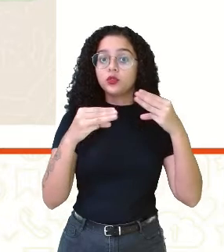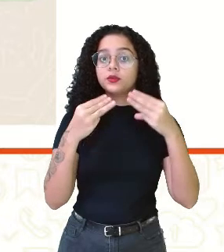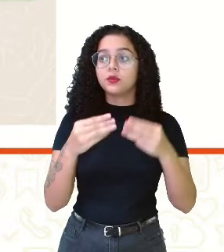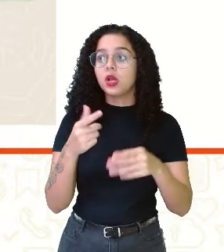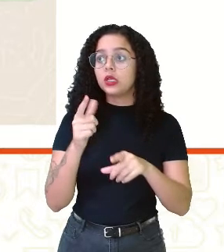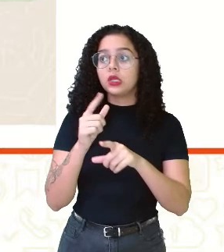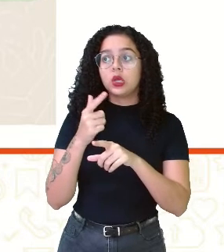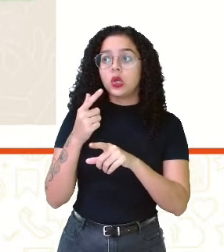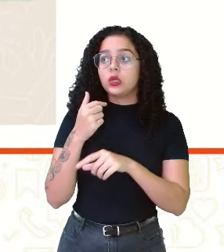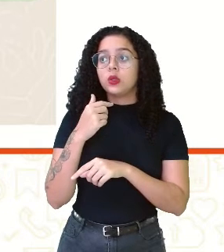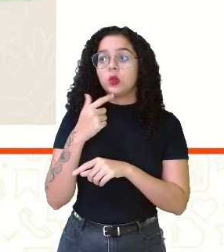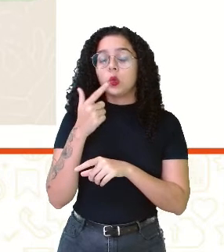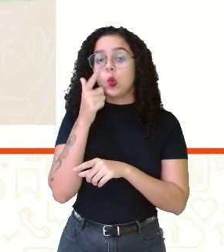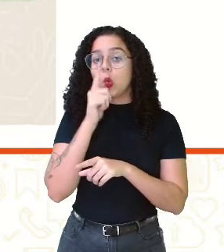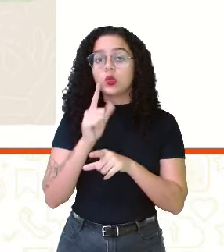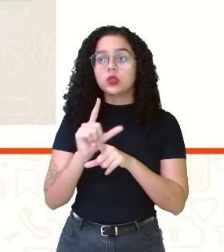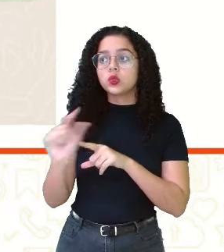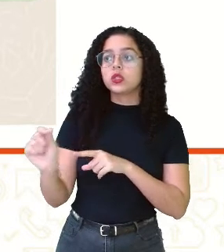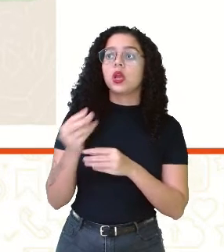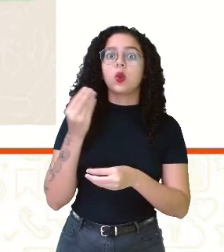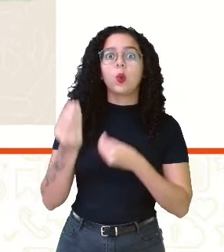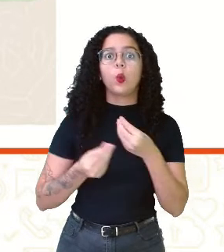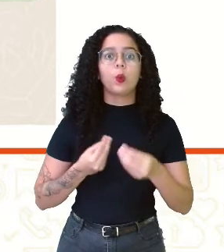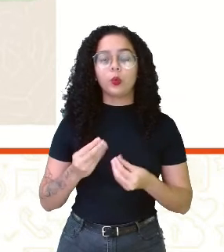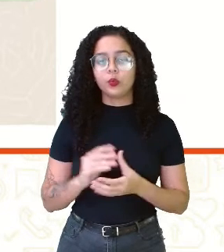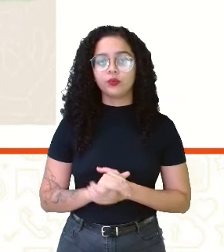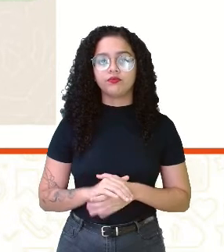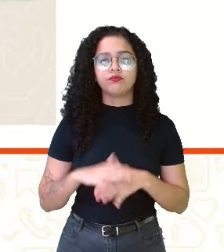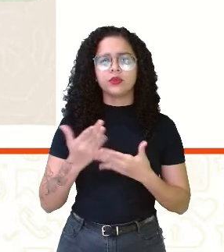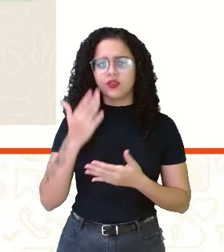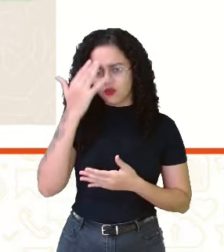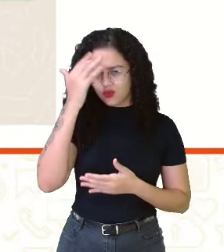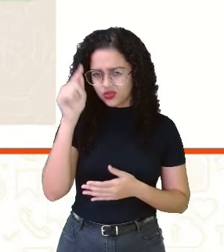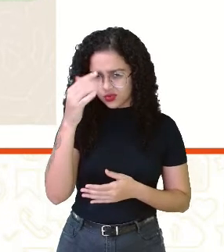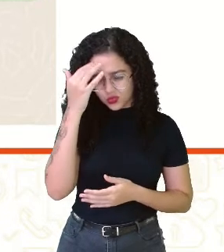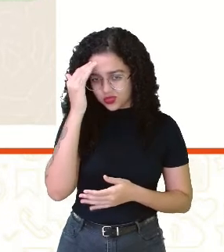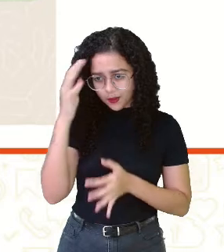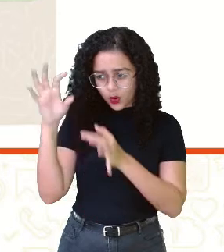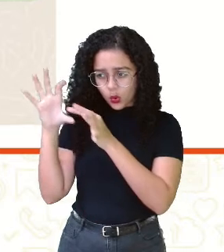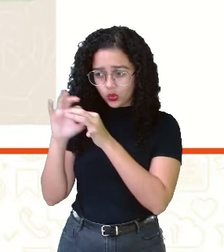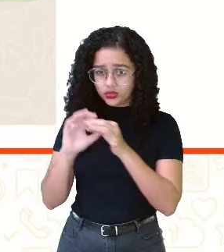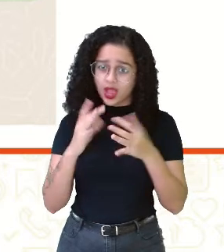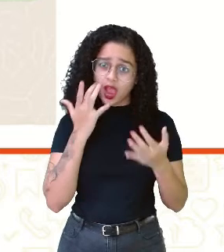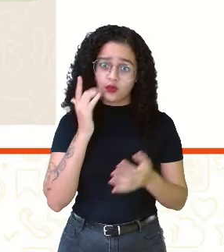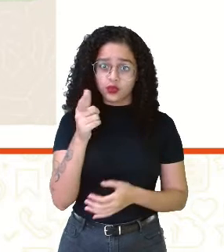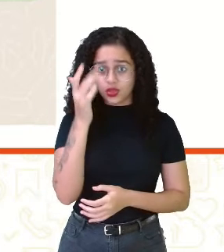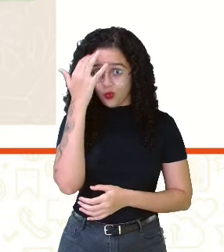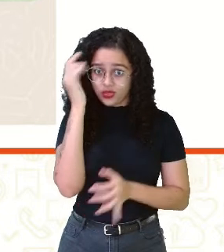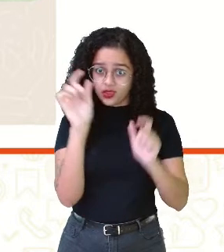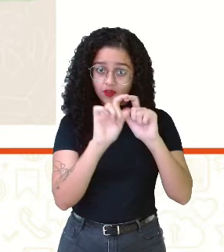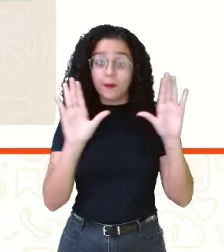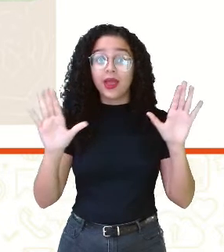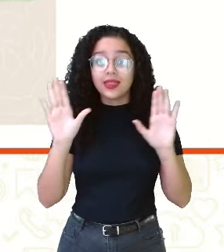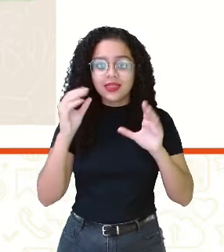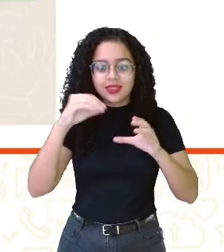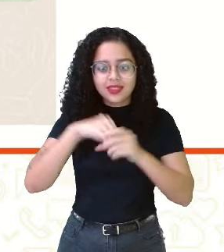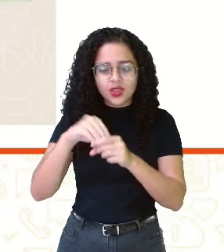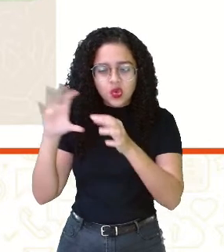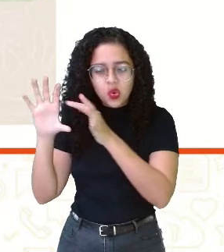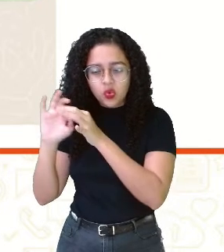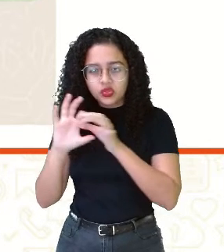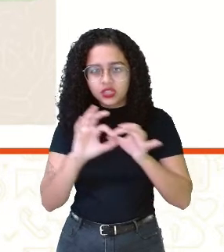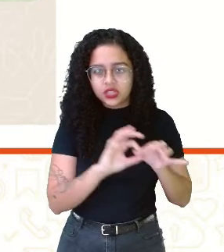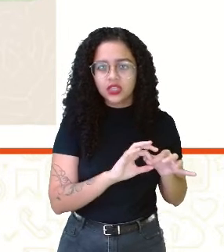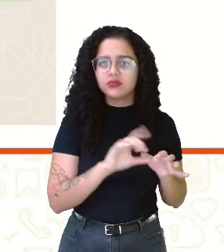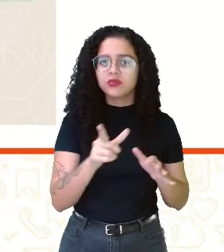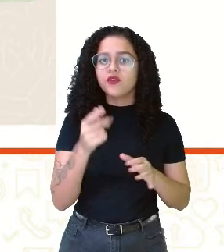Se você não conhece o contexto, talvez você não entenda essa frase. Mas dentro de um contexto, ele